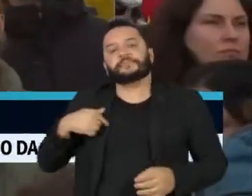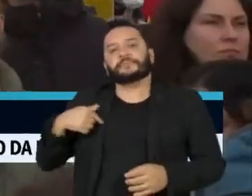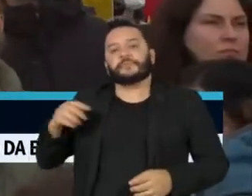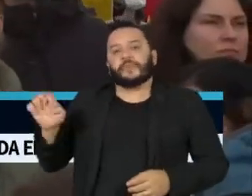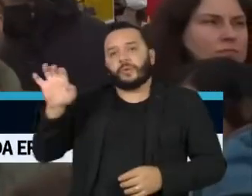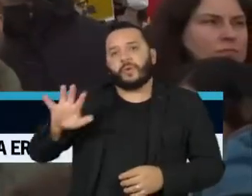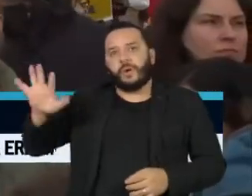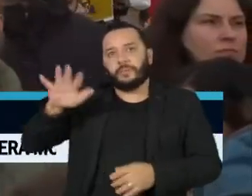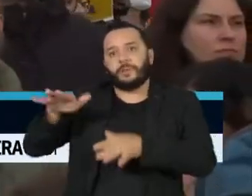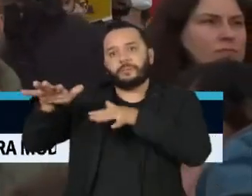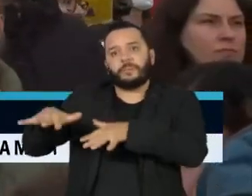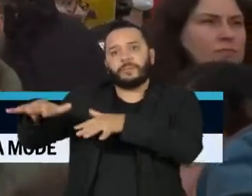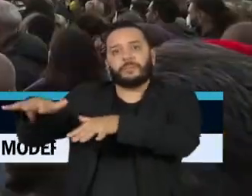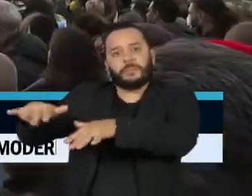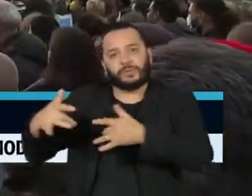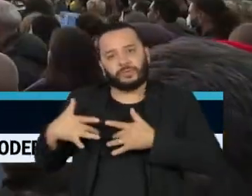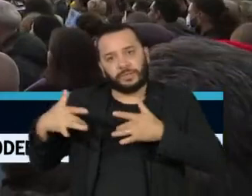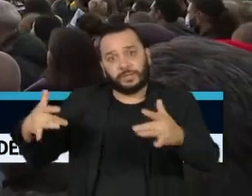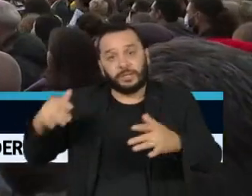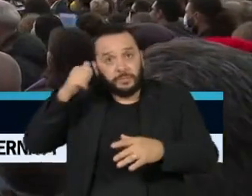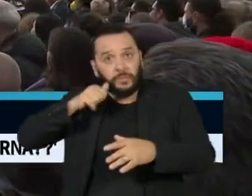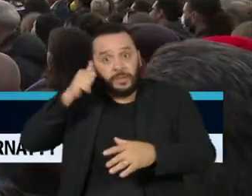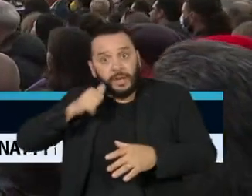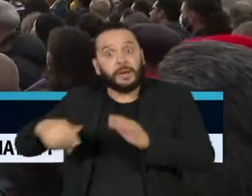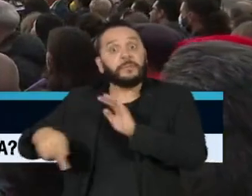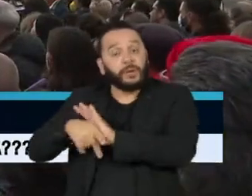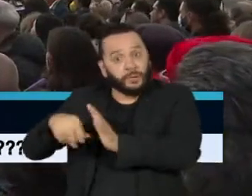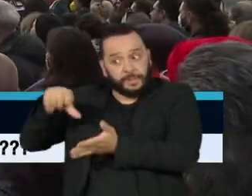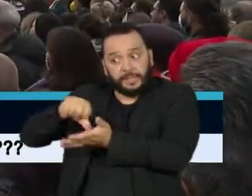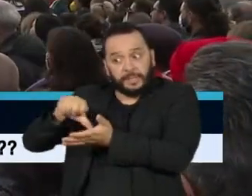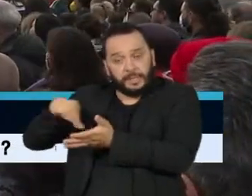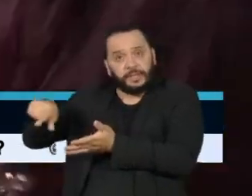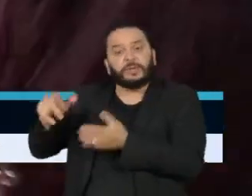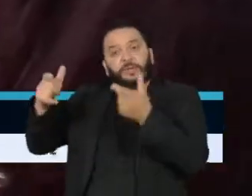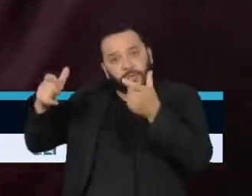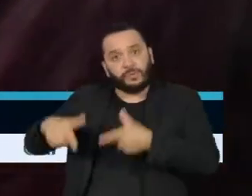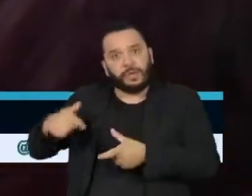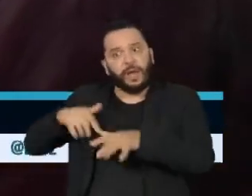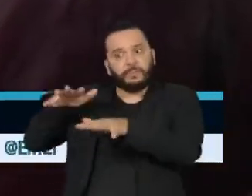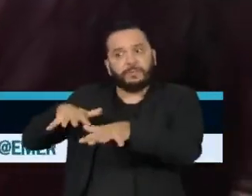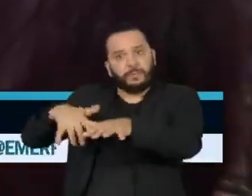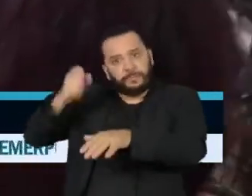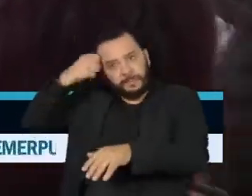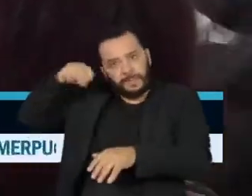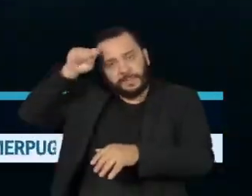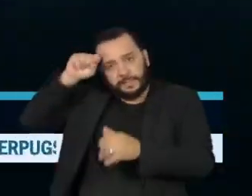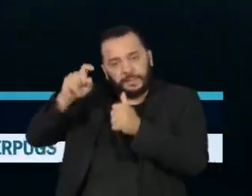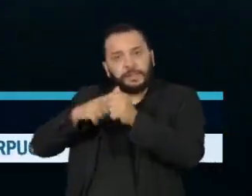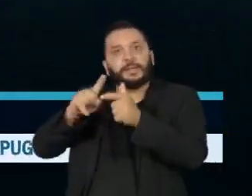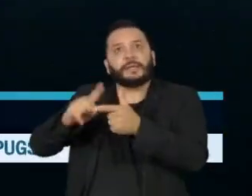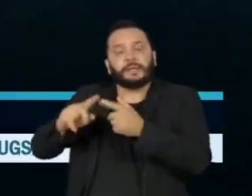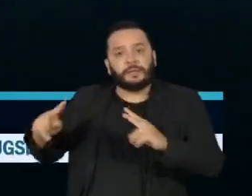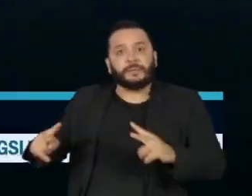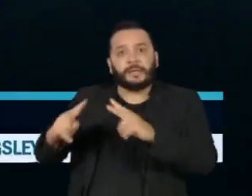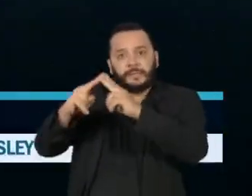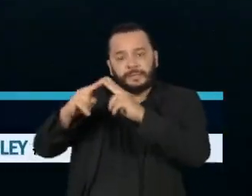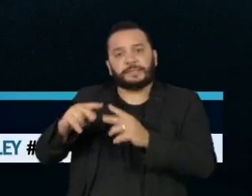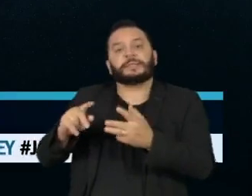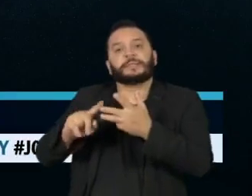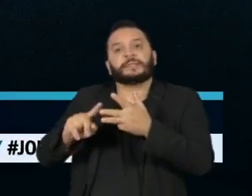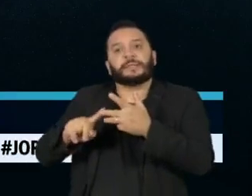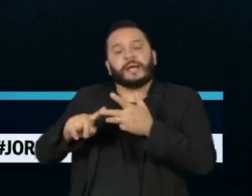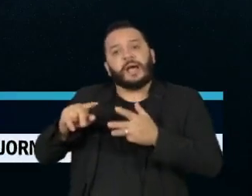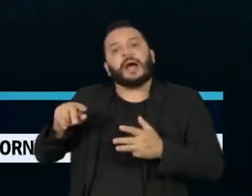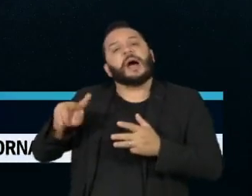em solidariedade às mulheres iranianas vêm sendo realizadas em cidades como Berlim, Paris e Haia. Nas redes sociais, se